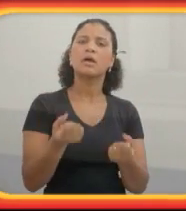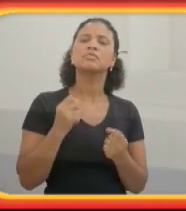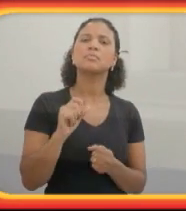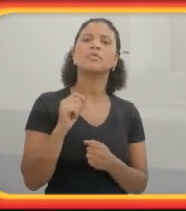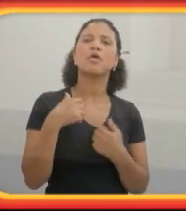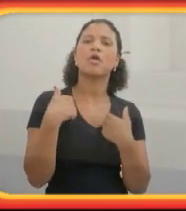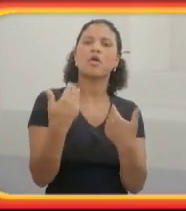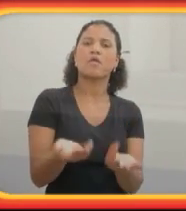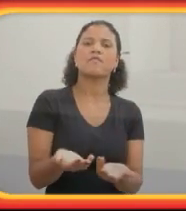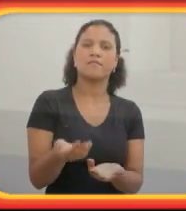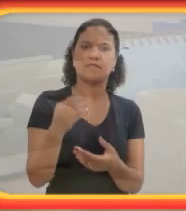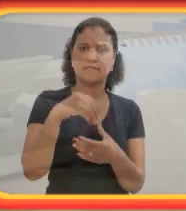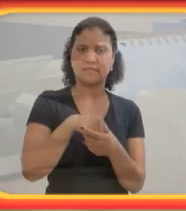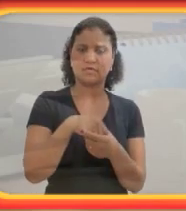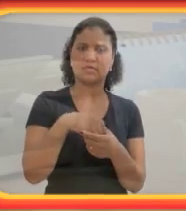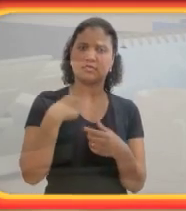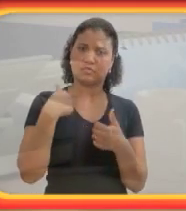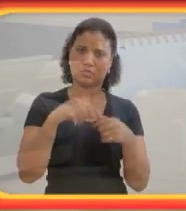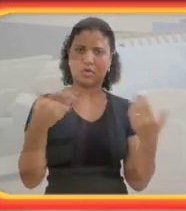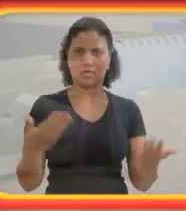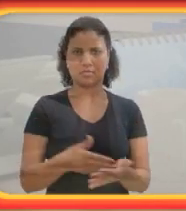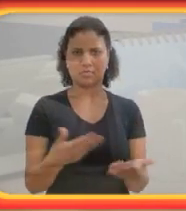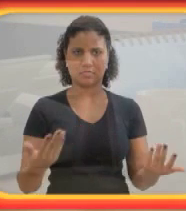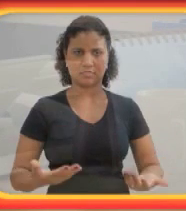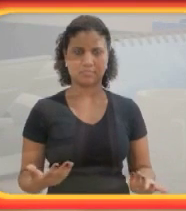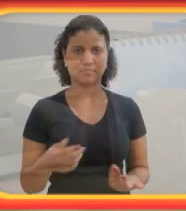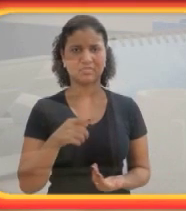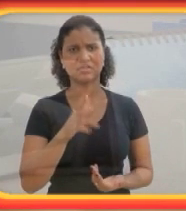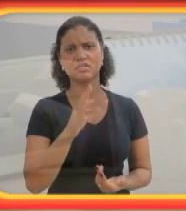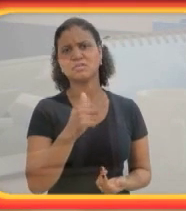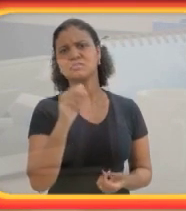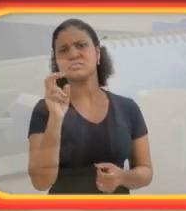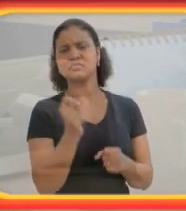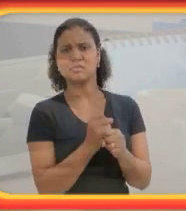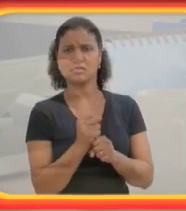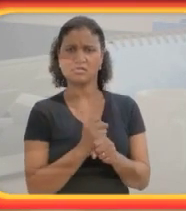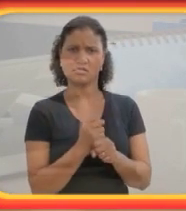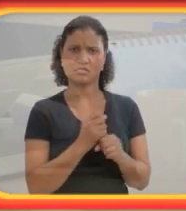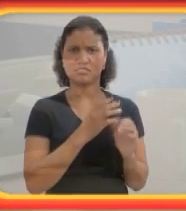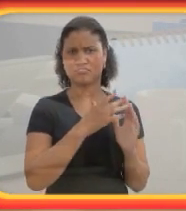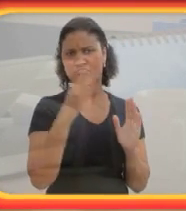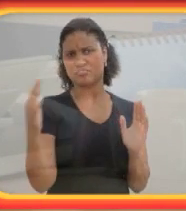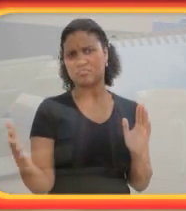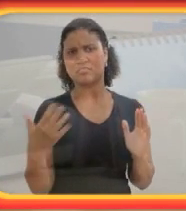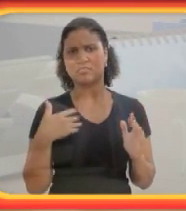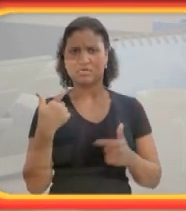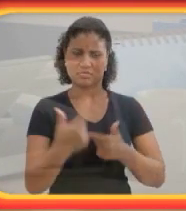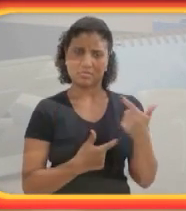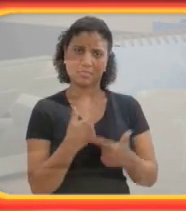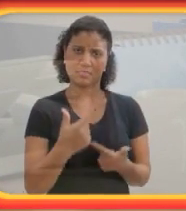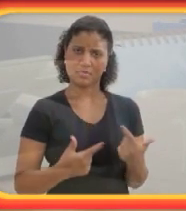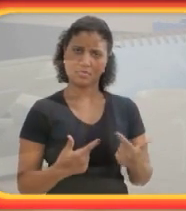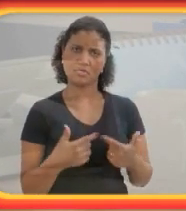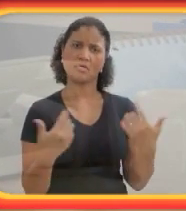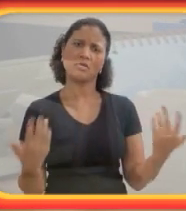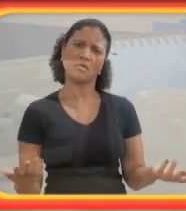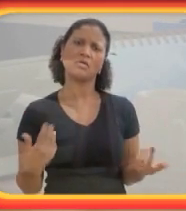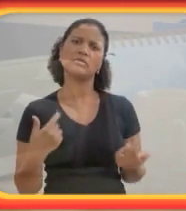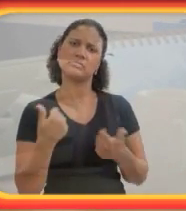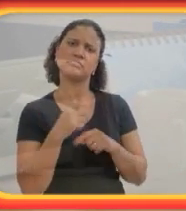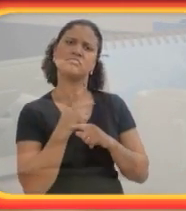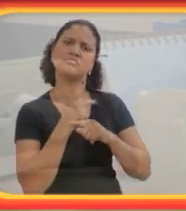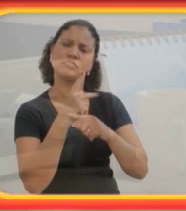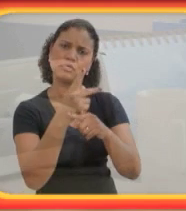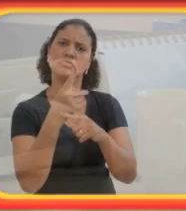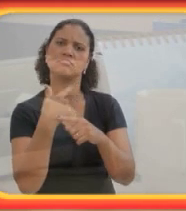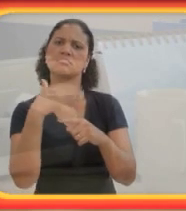agora. Isso tem 15 anos. Ao longo da minha carreira, claro, eu estava procurando ter mais responsabilidade